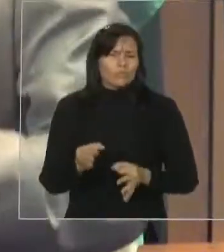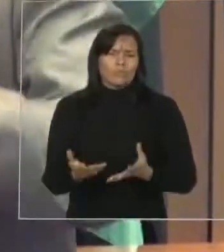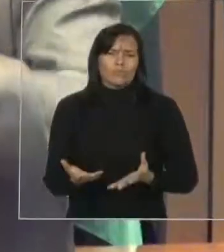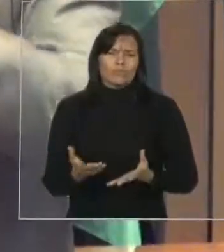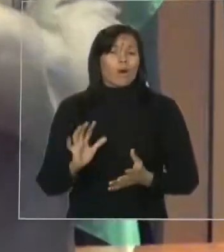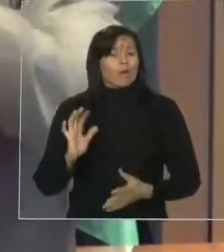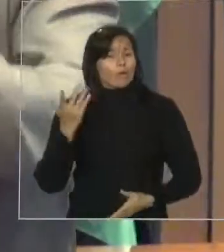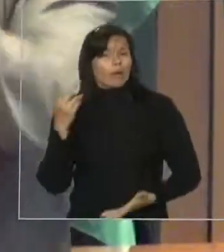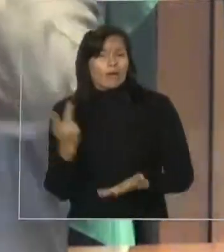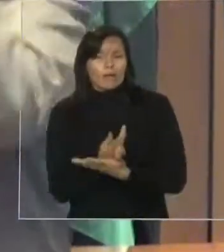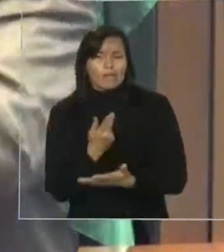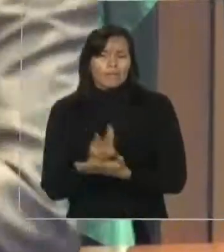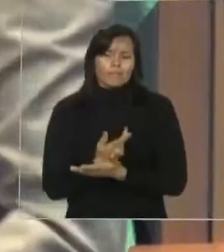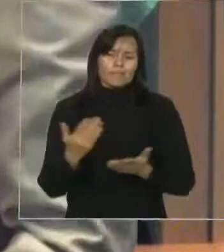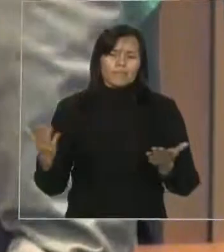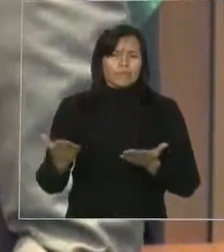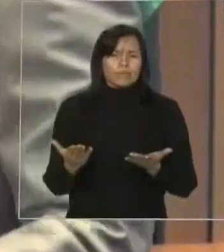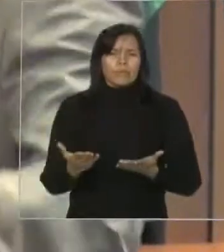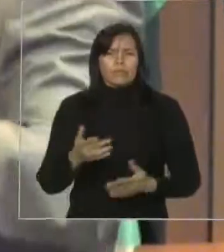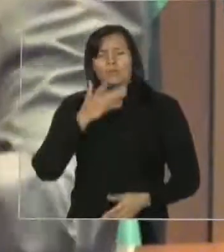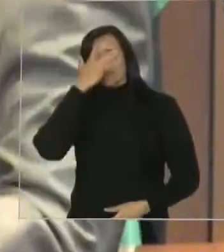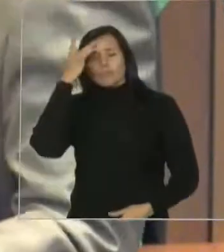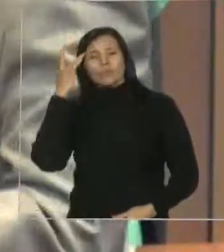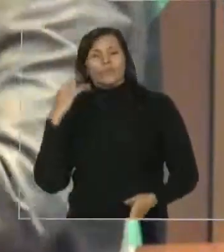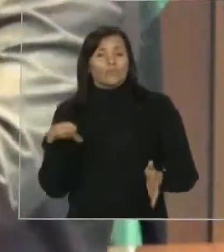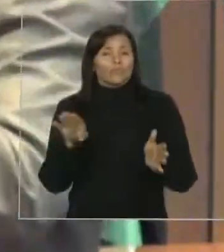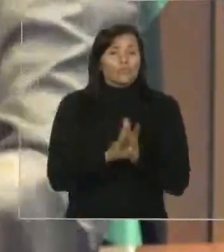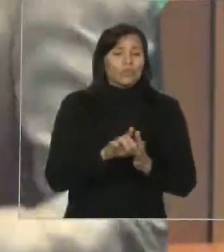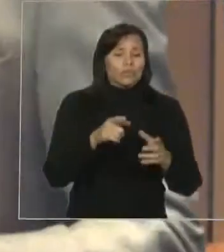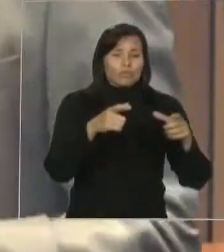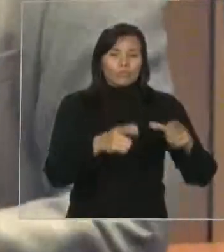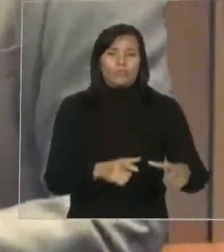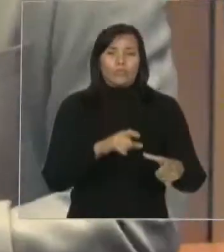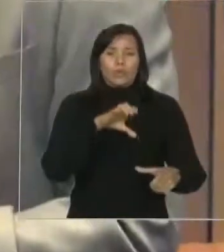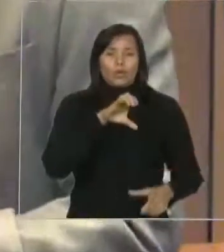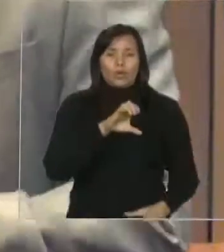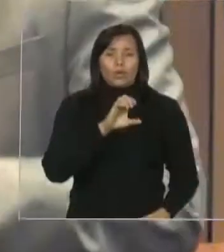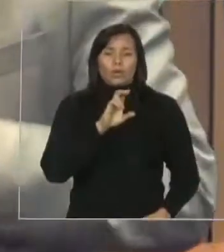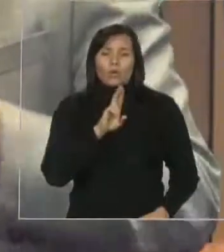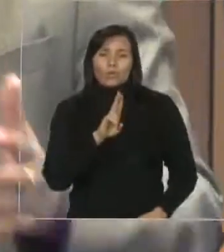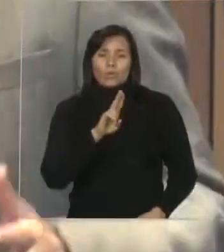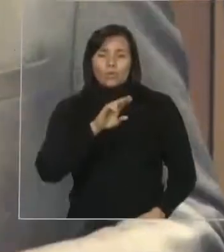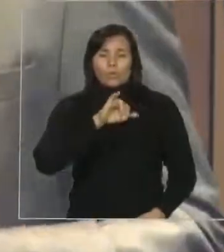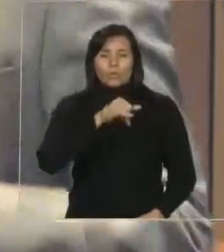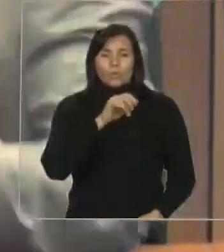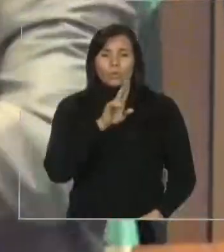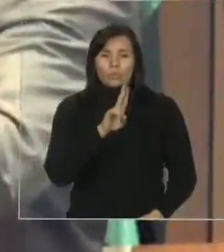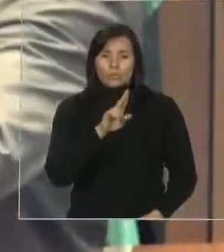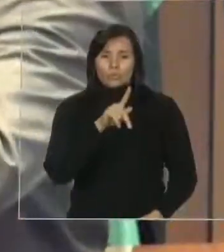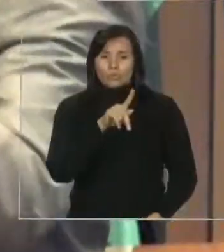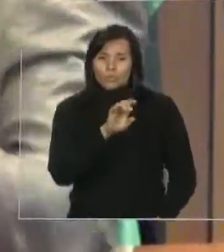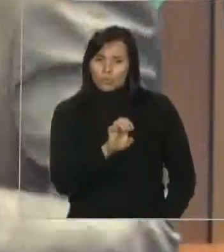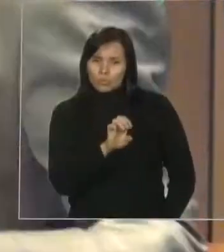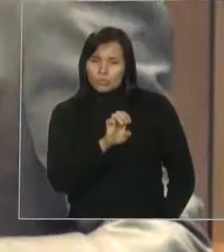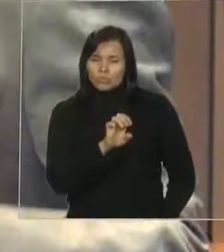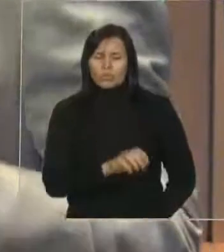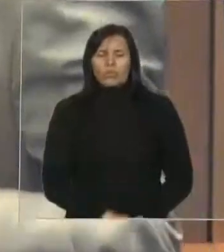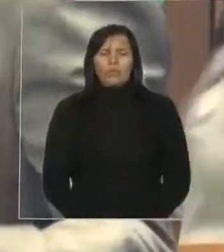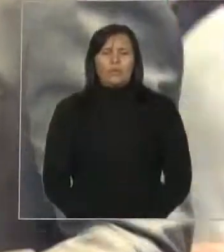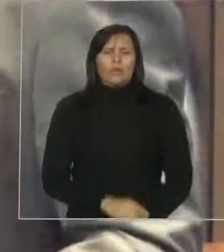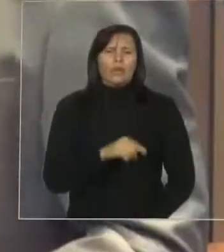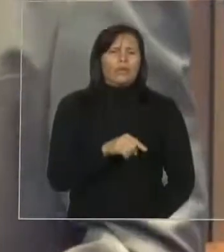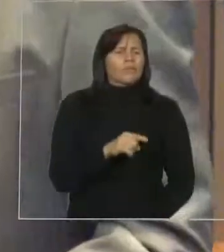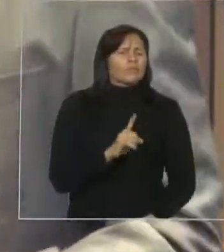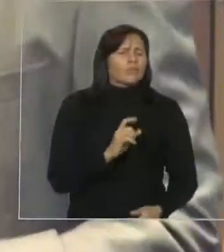tenha se deslocar até o Cujup e chegando lá ele não tem passagem ou então o ferro está cheio ou tem uma fila de espera que,